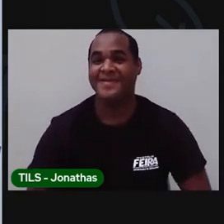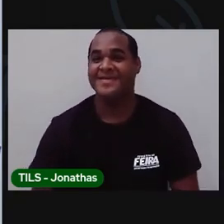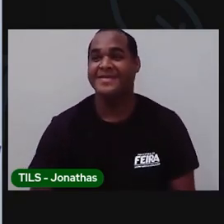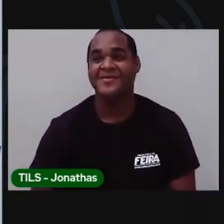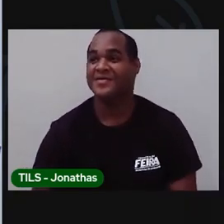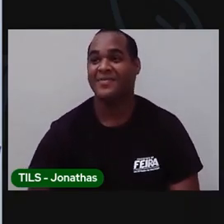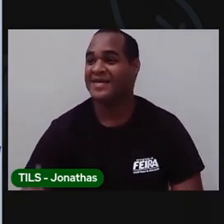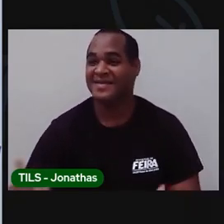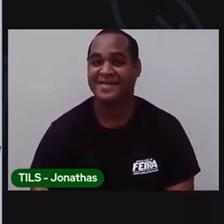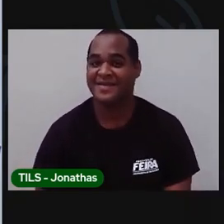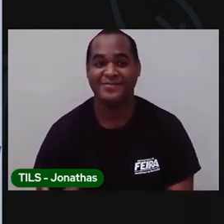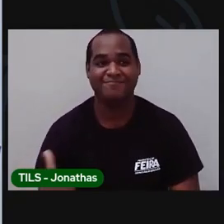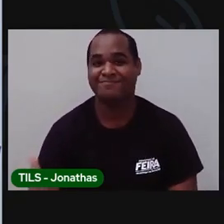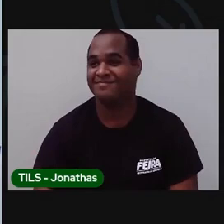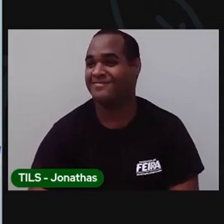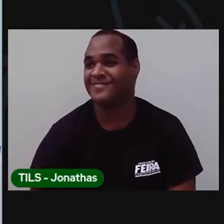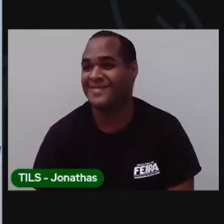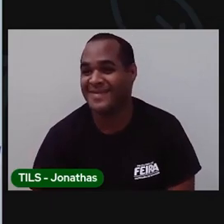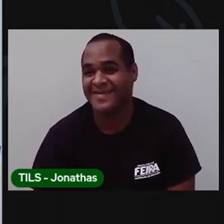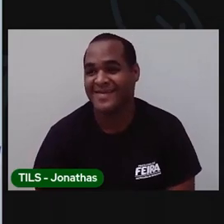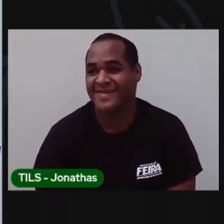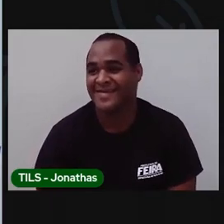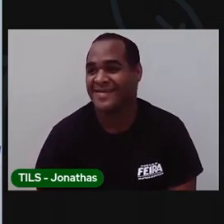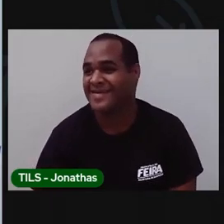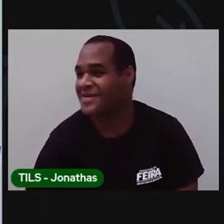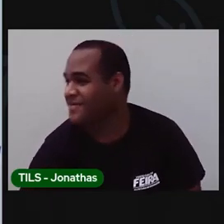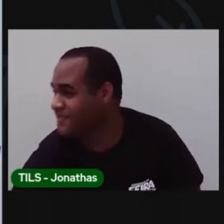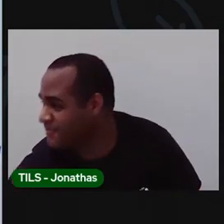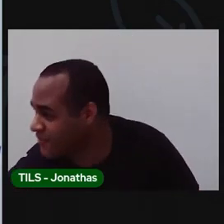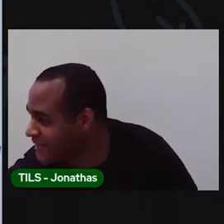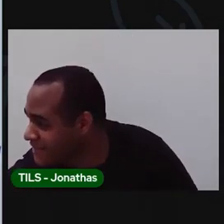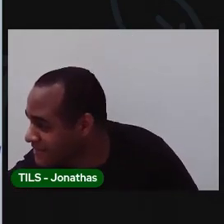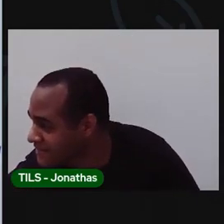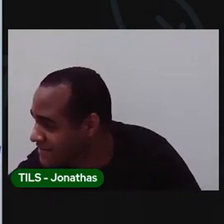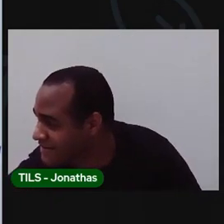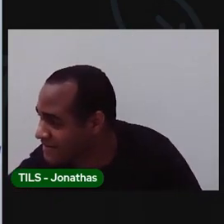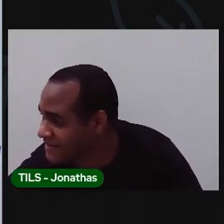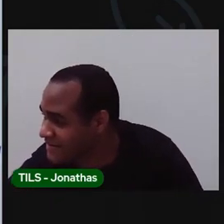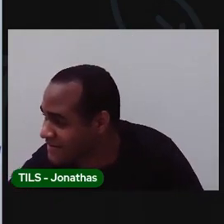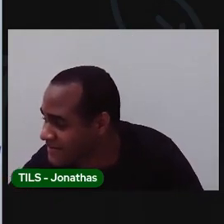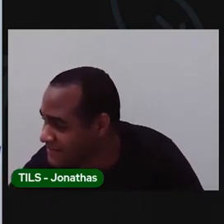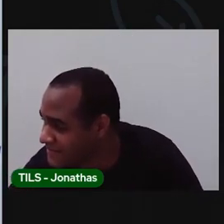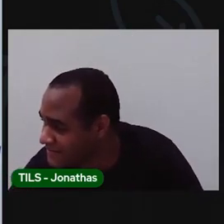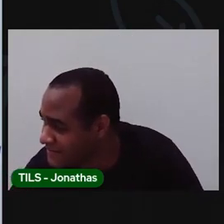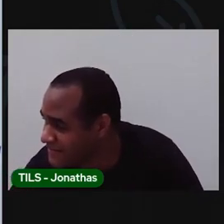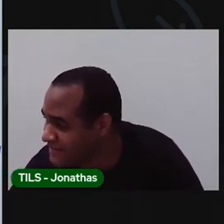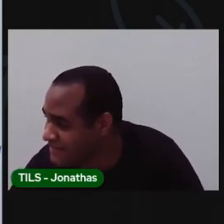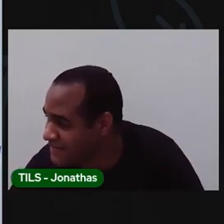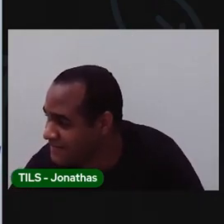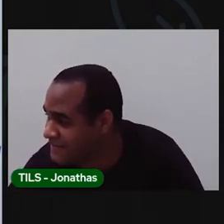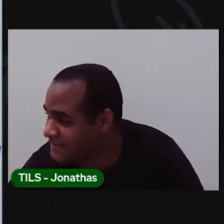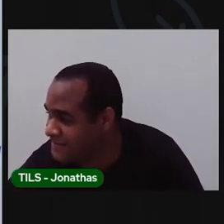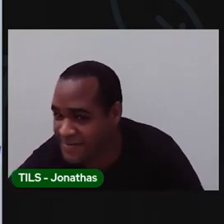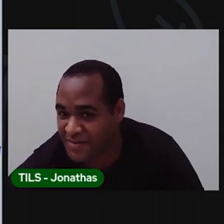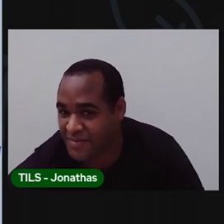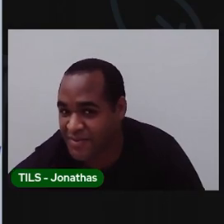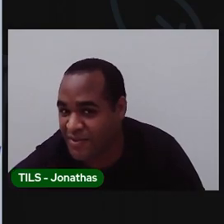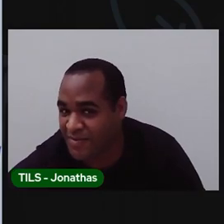passada. Quem aí em casa lembra qual foi o último tema estudado?